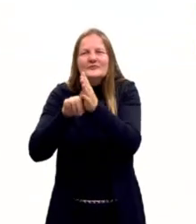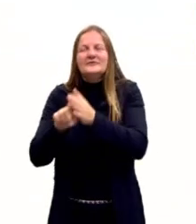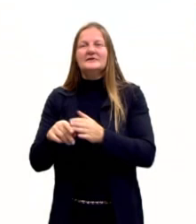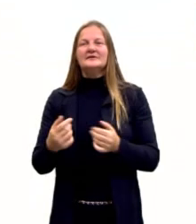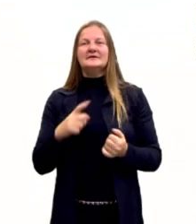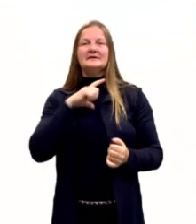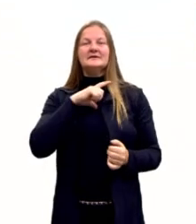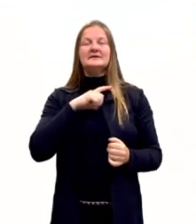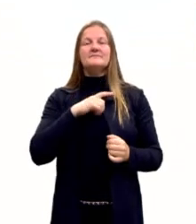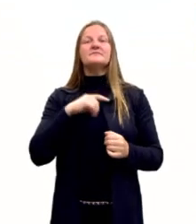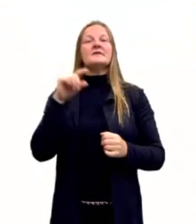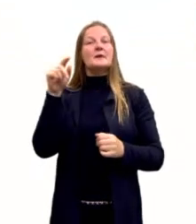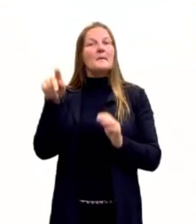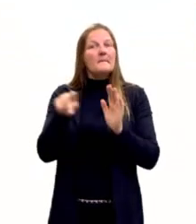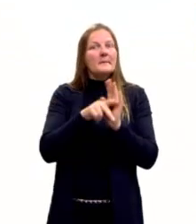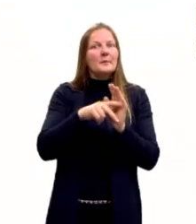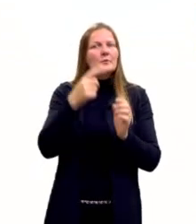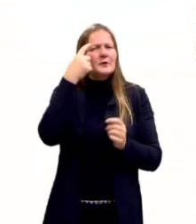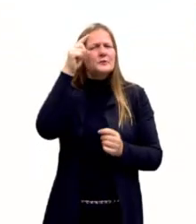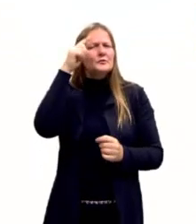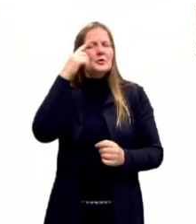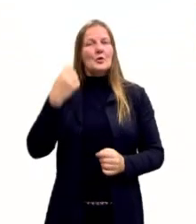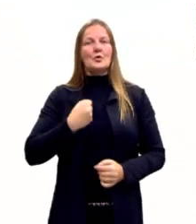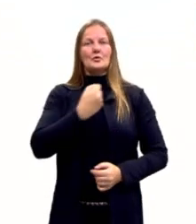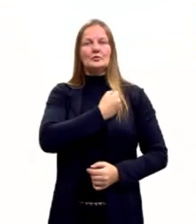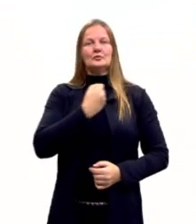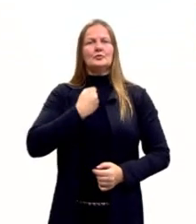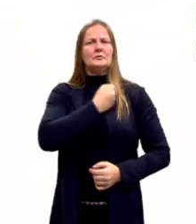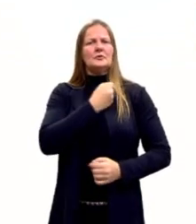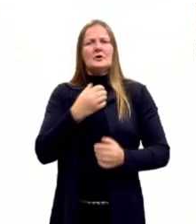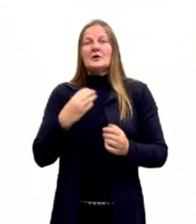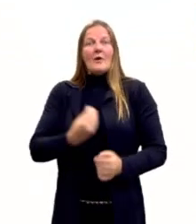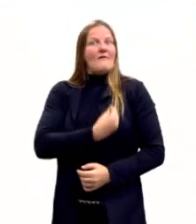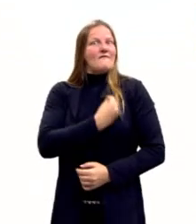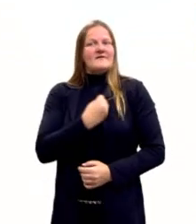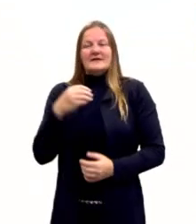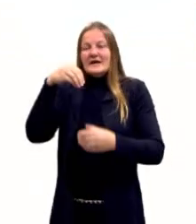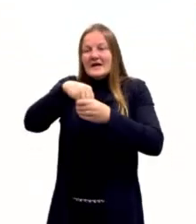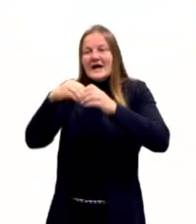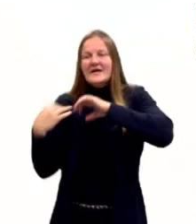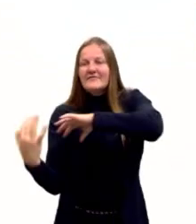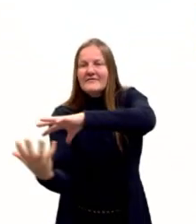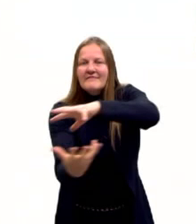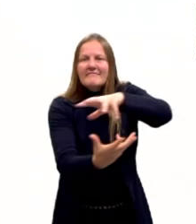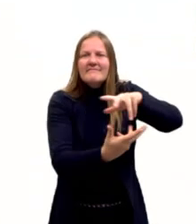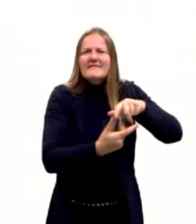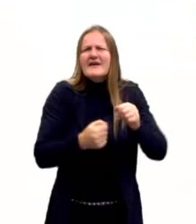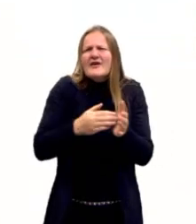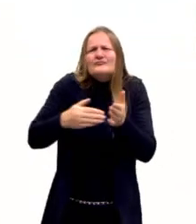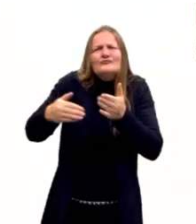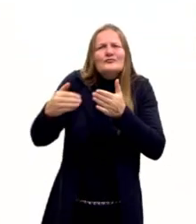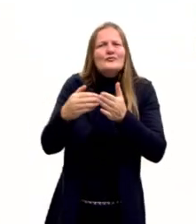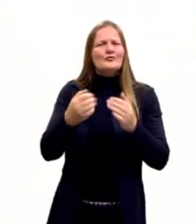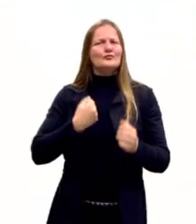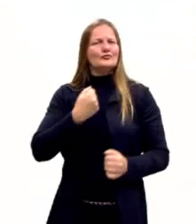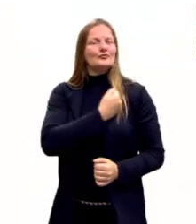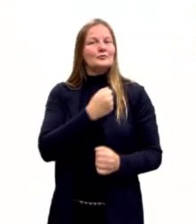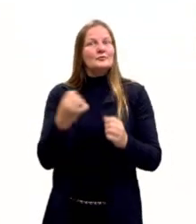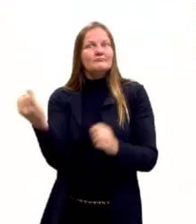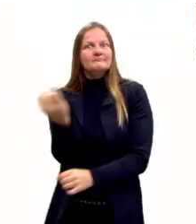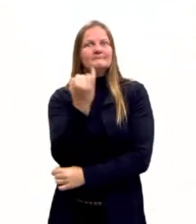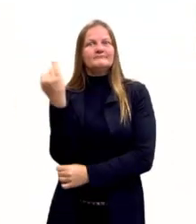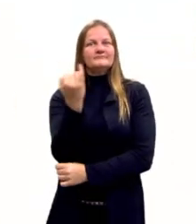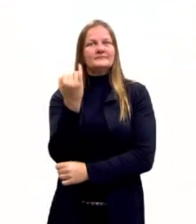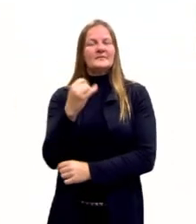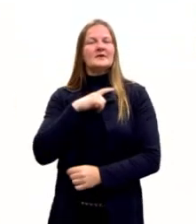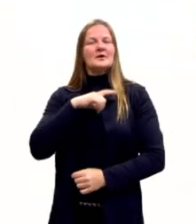Segundo Pitágoras, então, os números são a base da vida na Terra. A partir dessa primícia, surge o